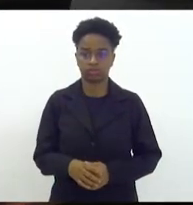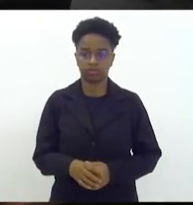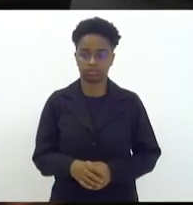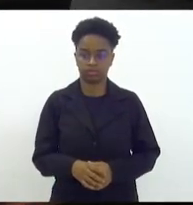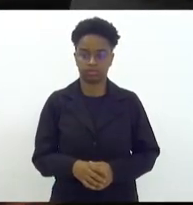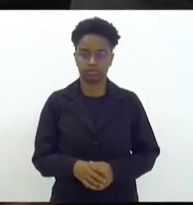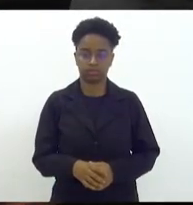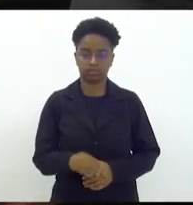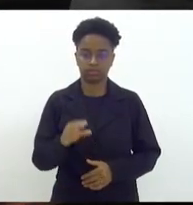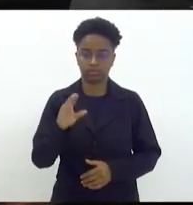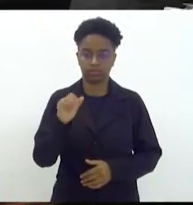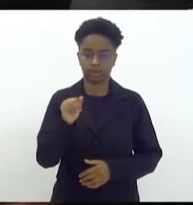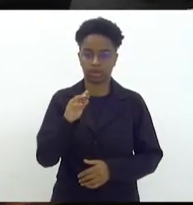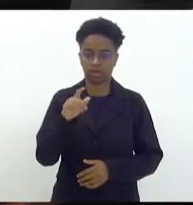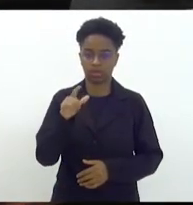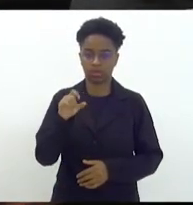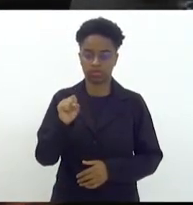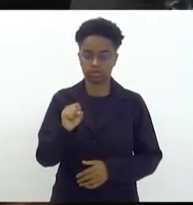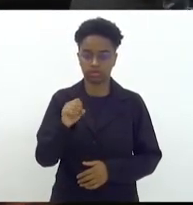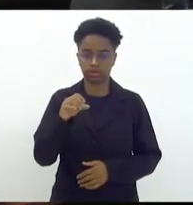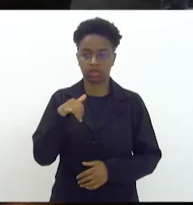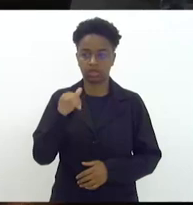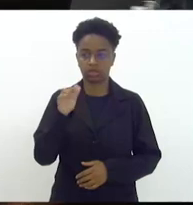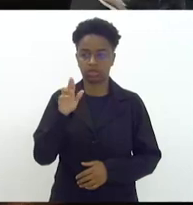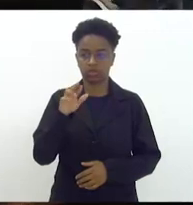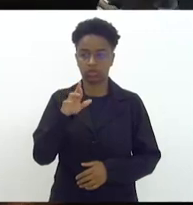deputado Carlos Macedo, deputado Iuri.